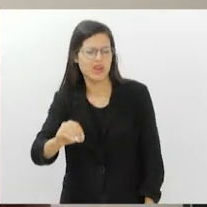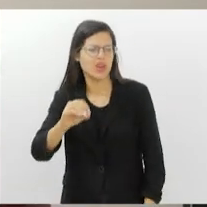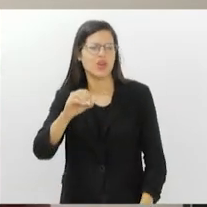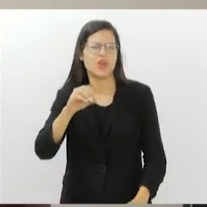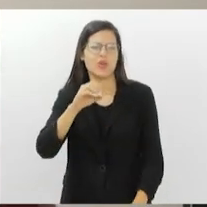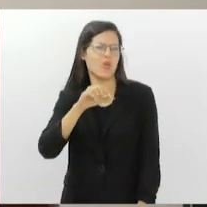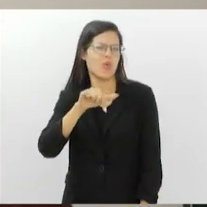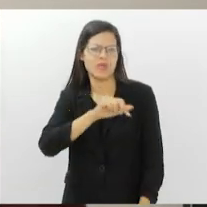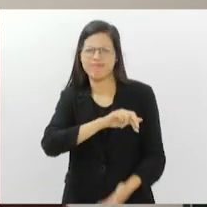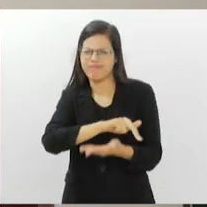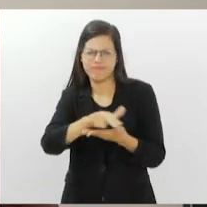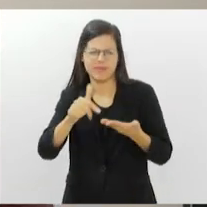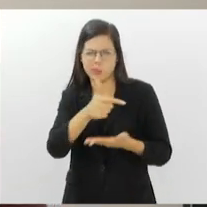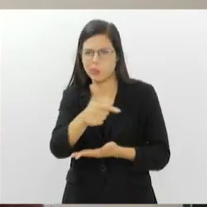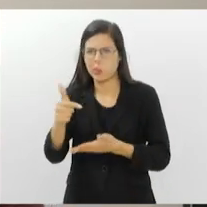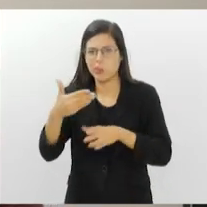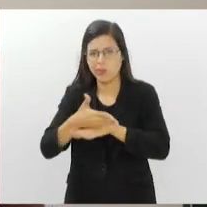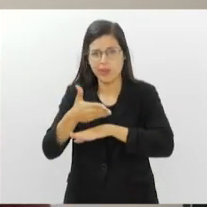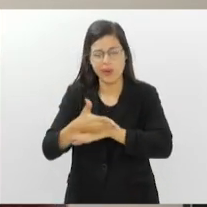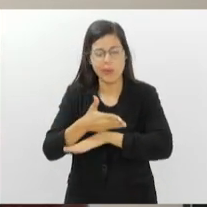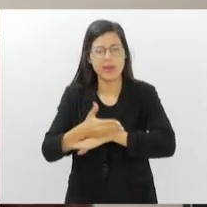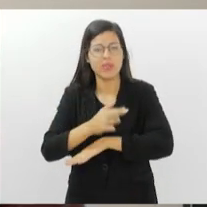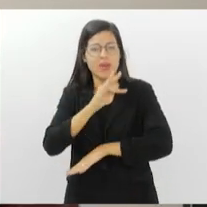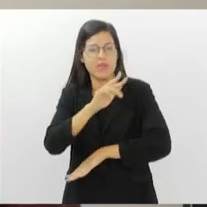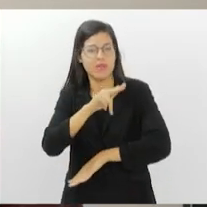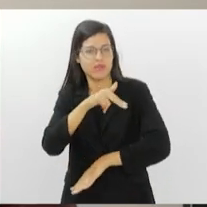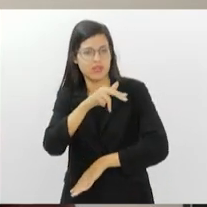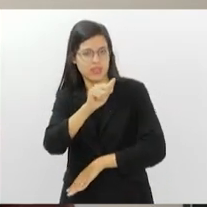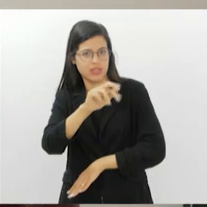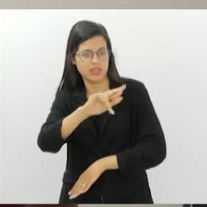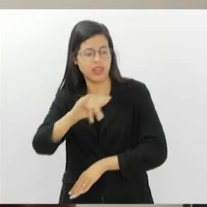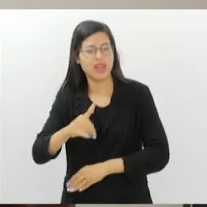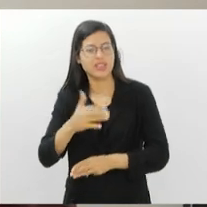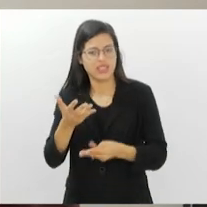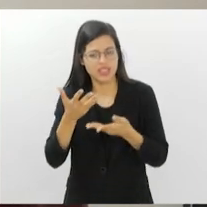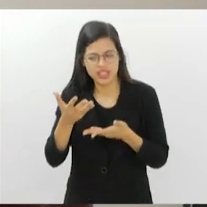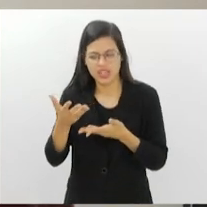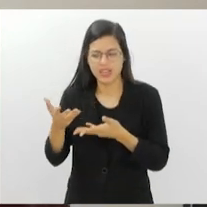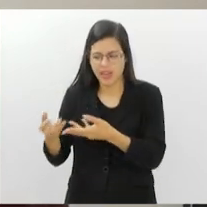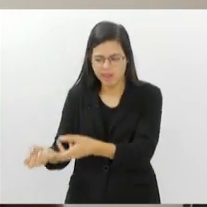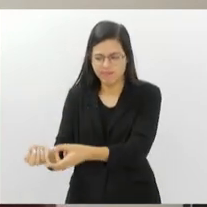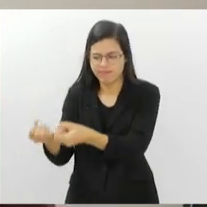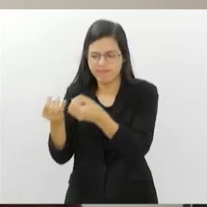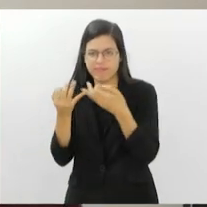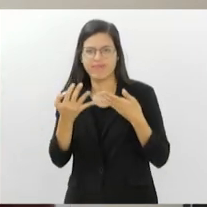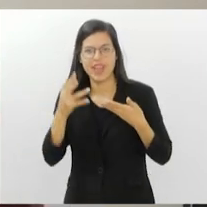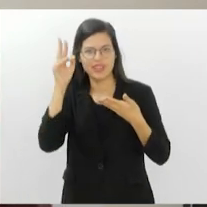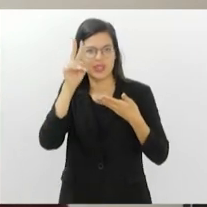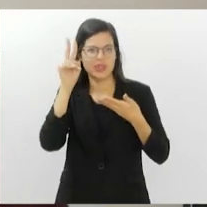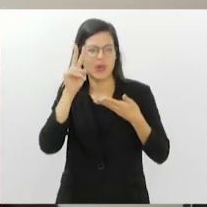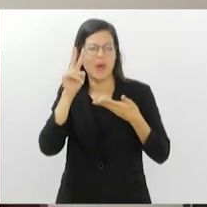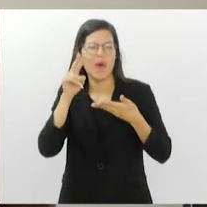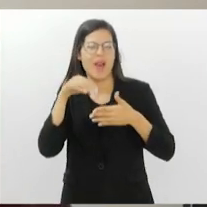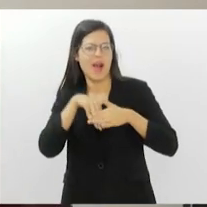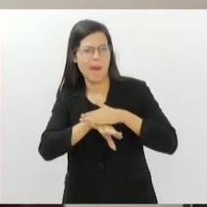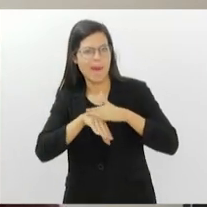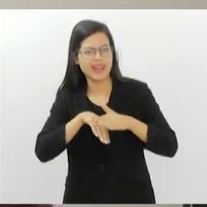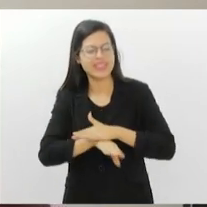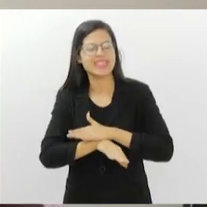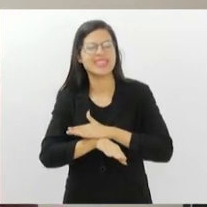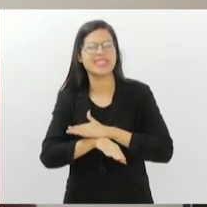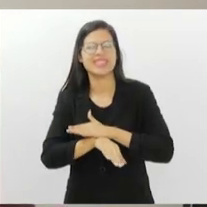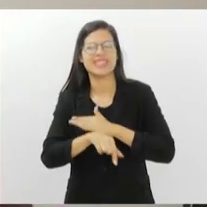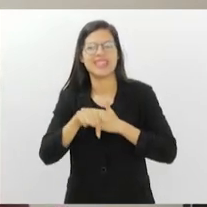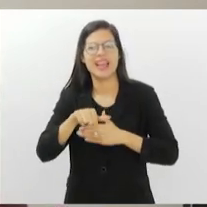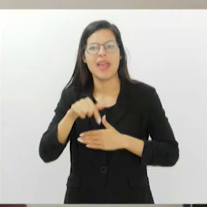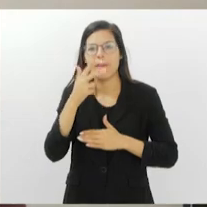a FUNARJCAST e a gente quer recolher todos esses depoimentos, a história deles, para a gente armazenar, guardar o